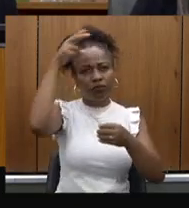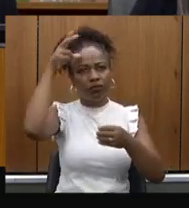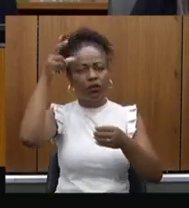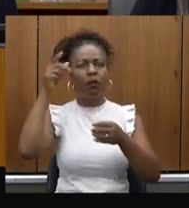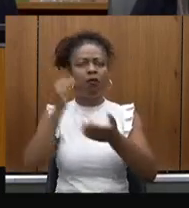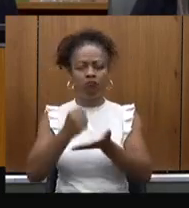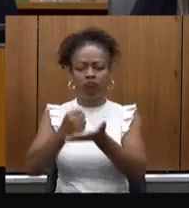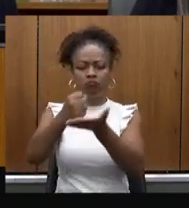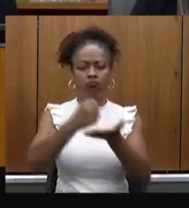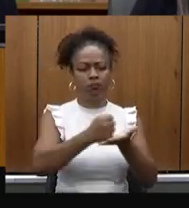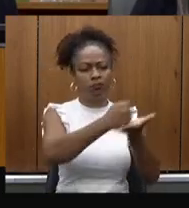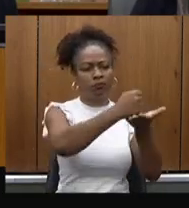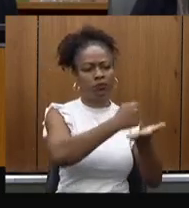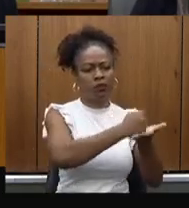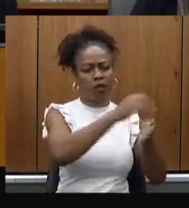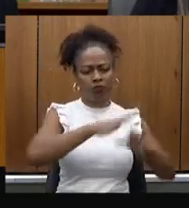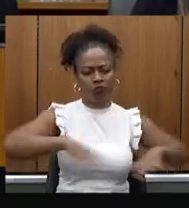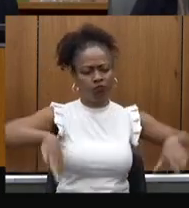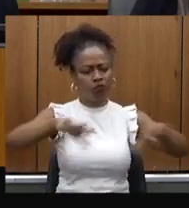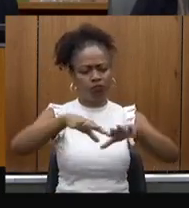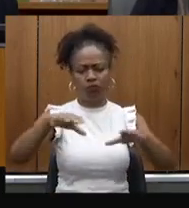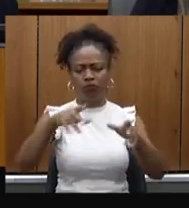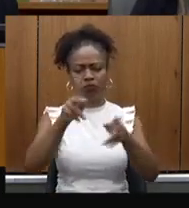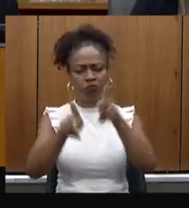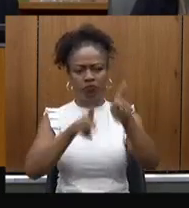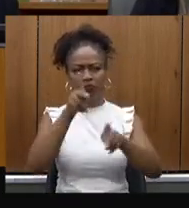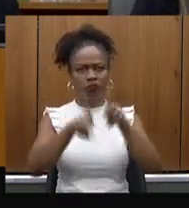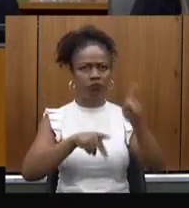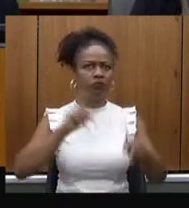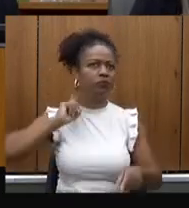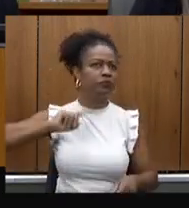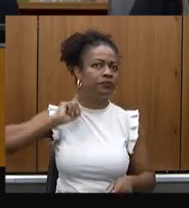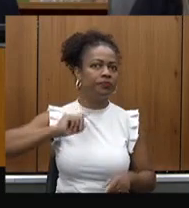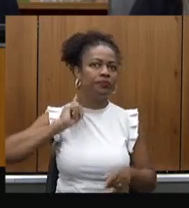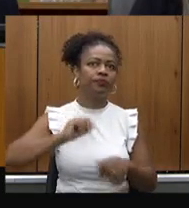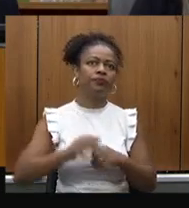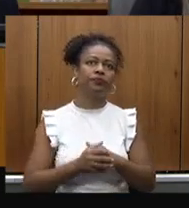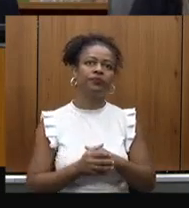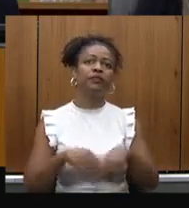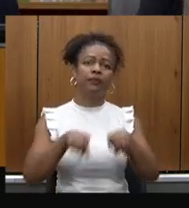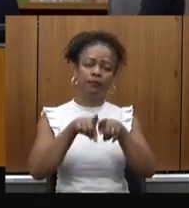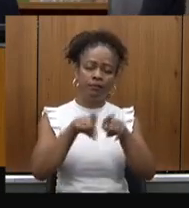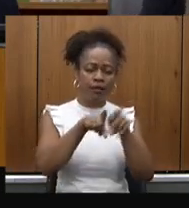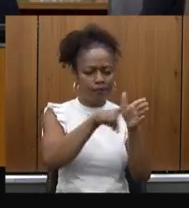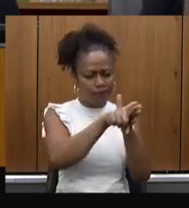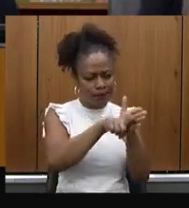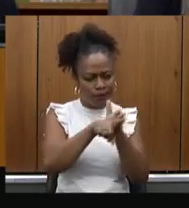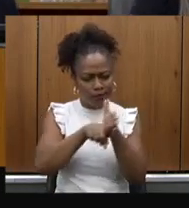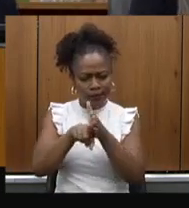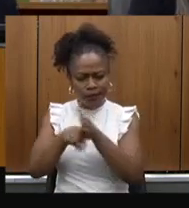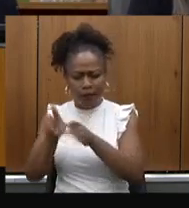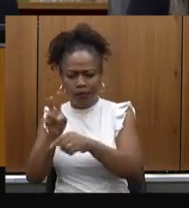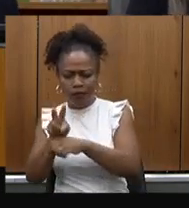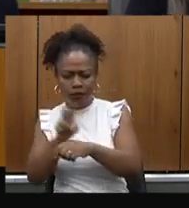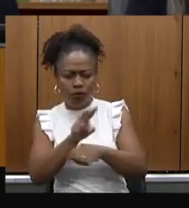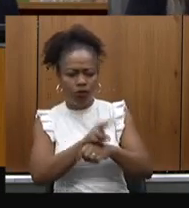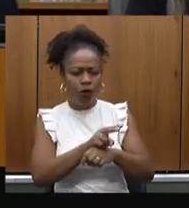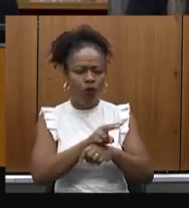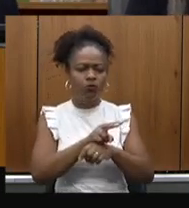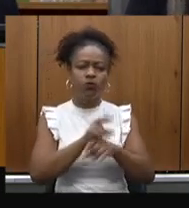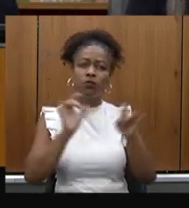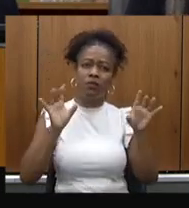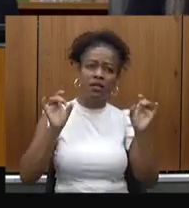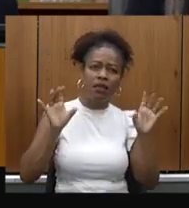aos mineiros. E a ampliação da média complexidade. Média complexidade, gente, são os exames diagnósticos, as consultas com especialistas,